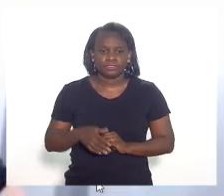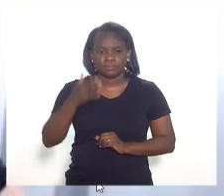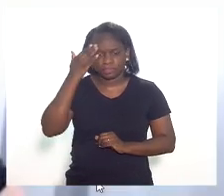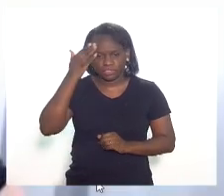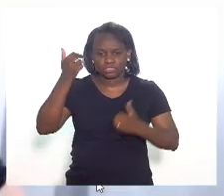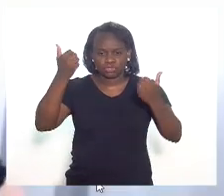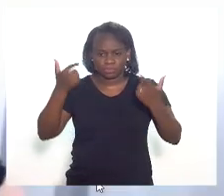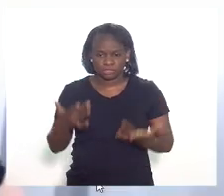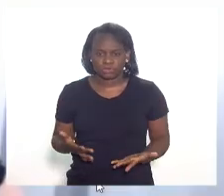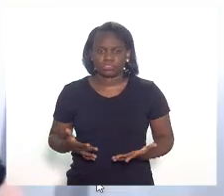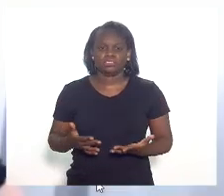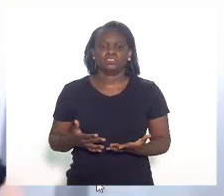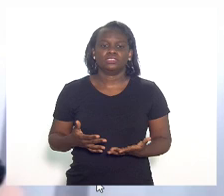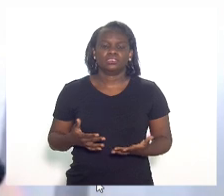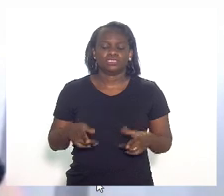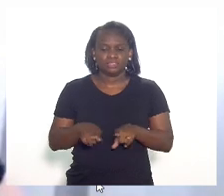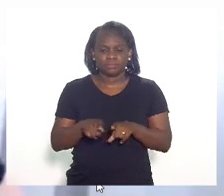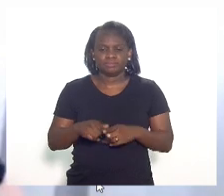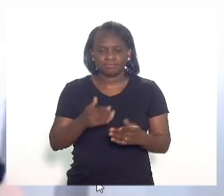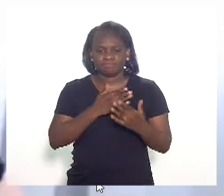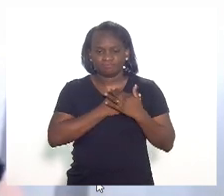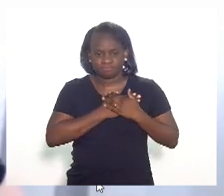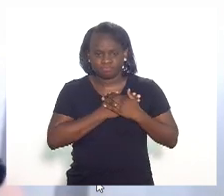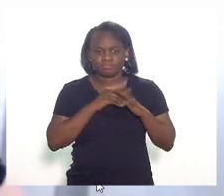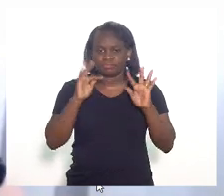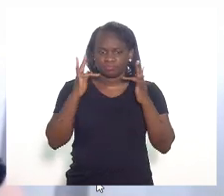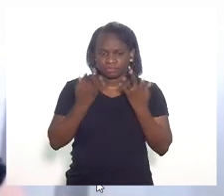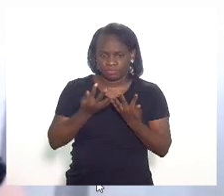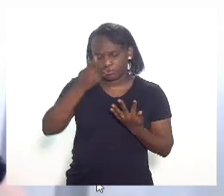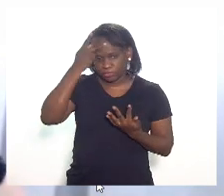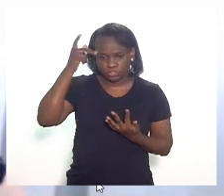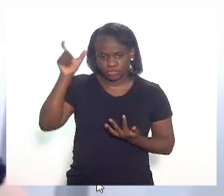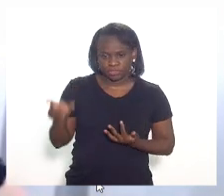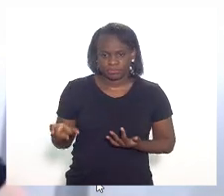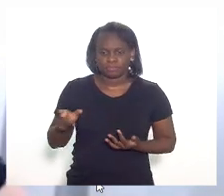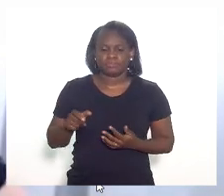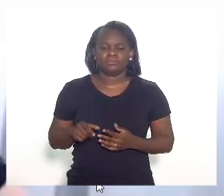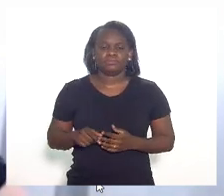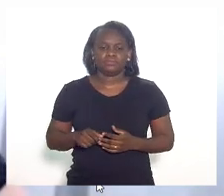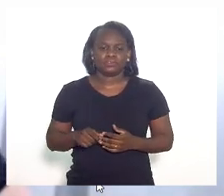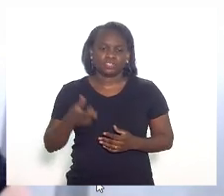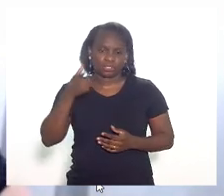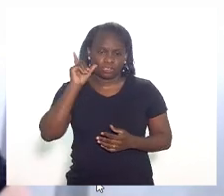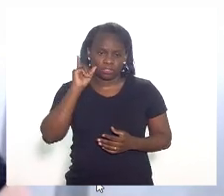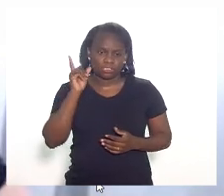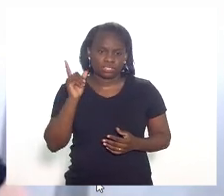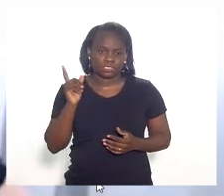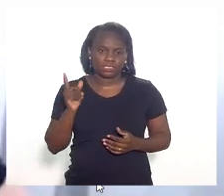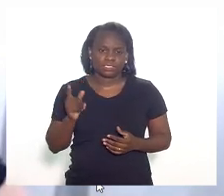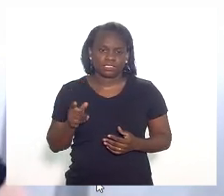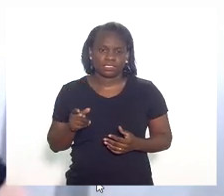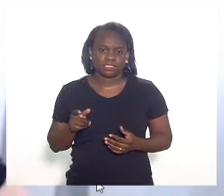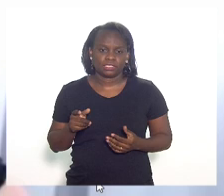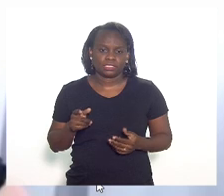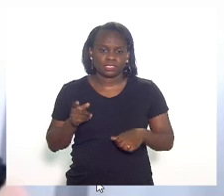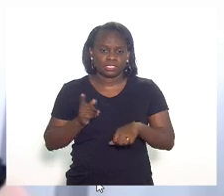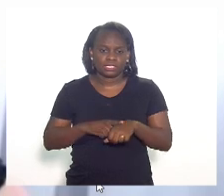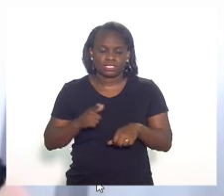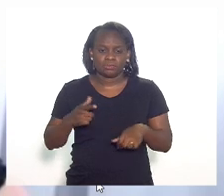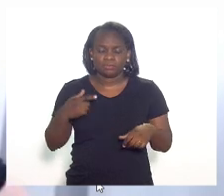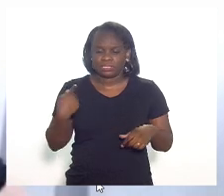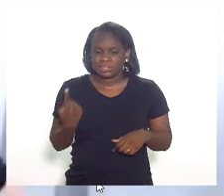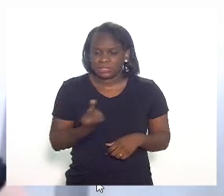manifestação e a nossa solidariedade à família dessa pessoa que ontem, num momento de